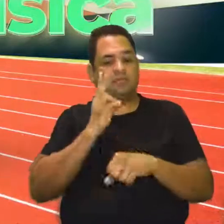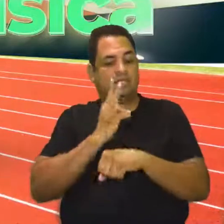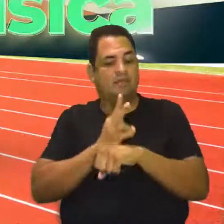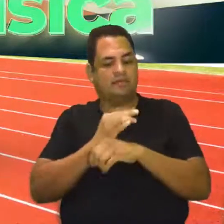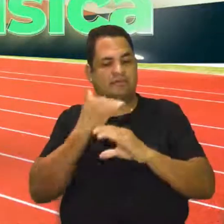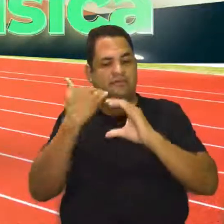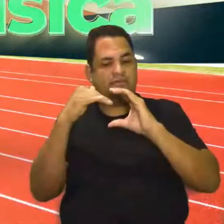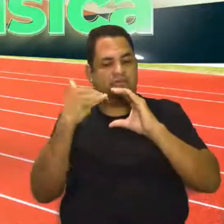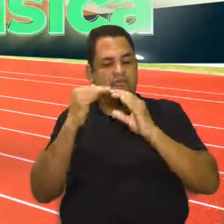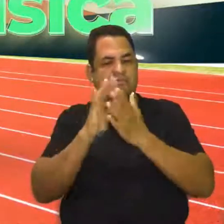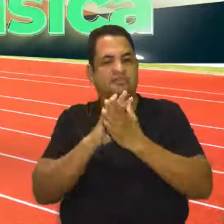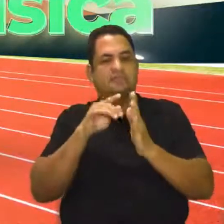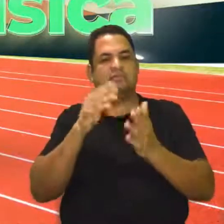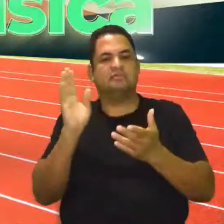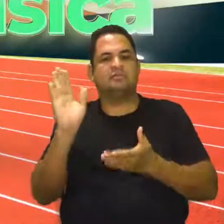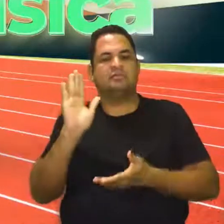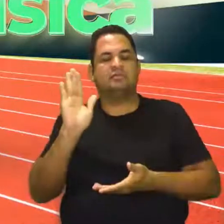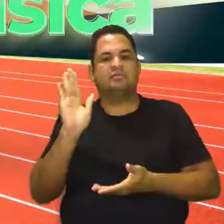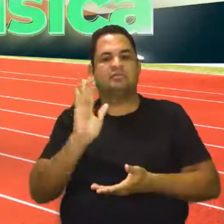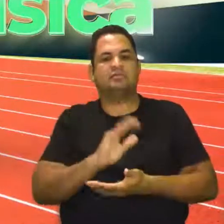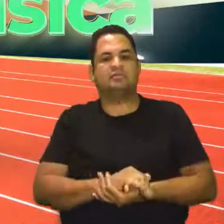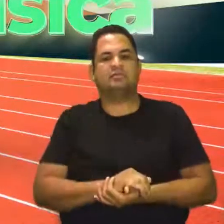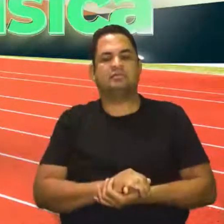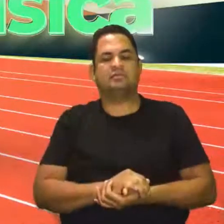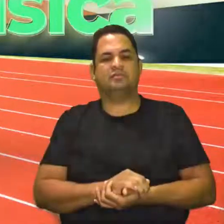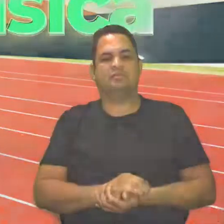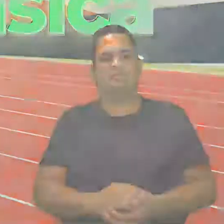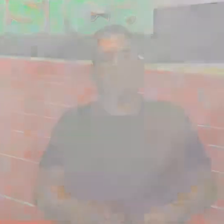a gente desse questionário. Tchau, tchau. Tchau, gente.